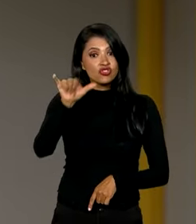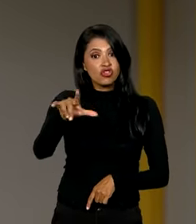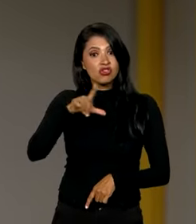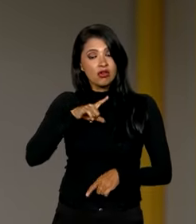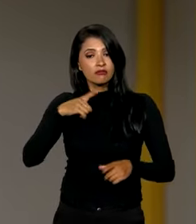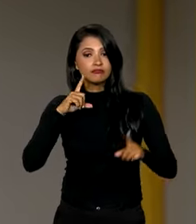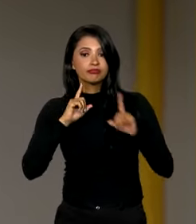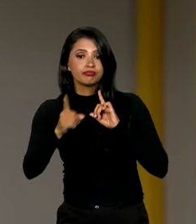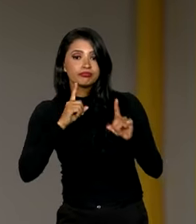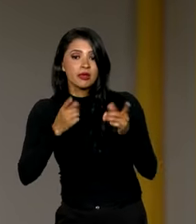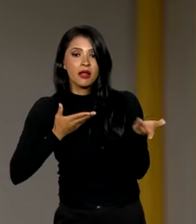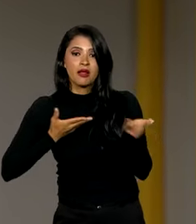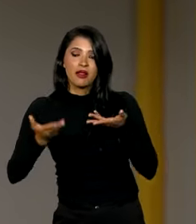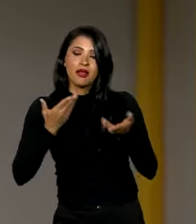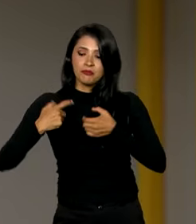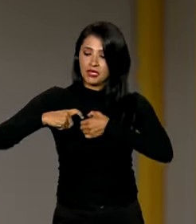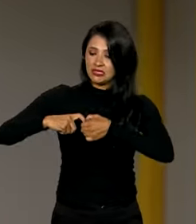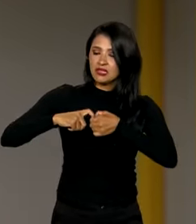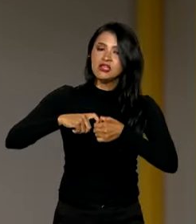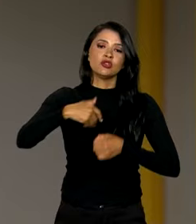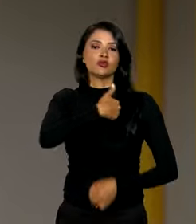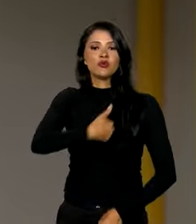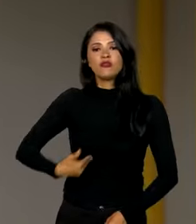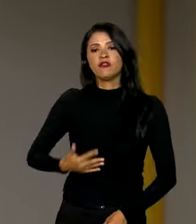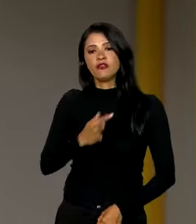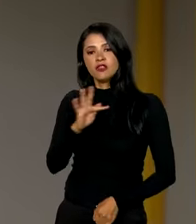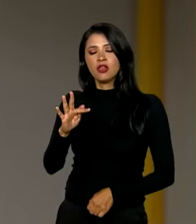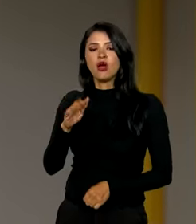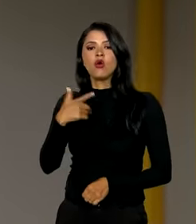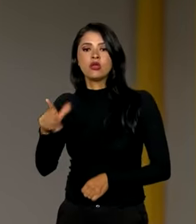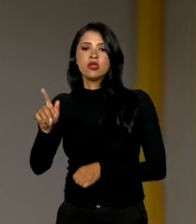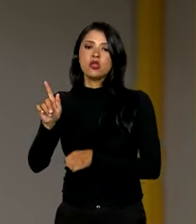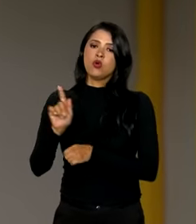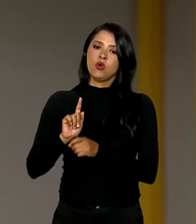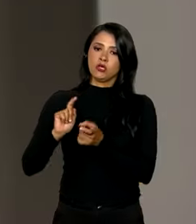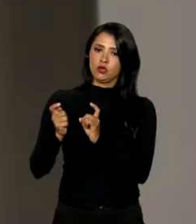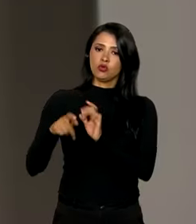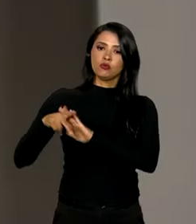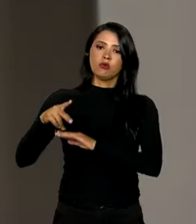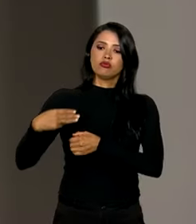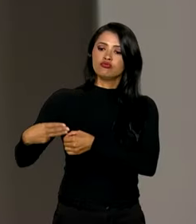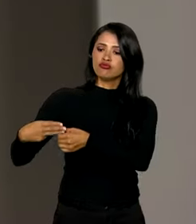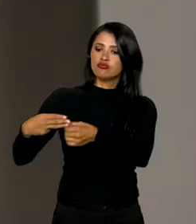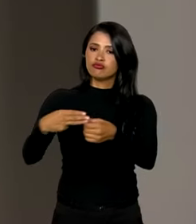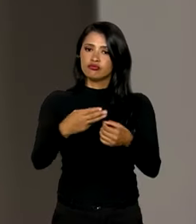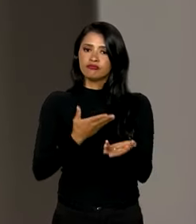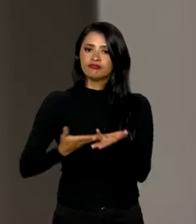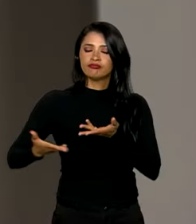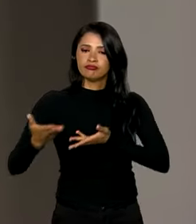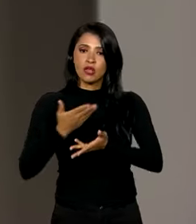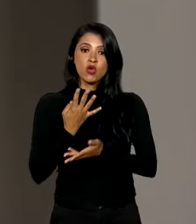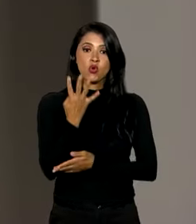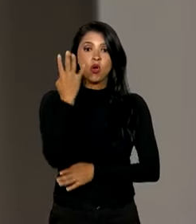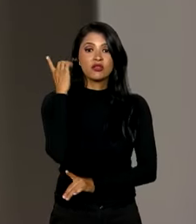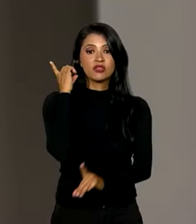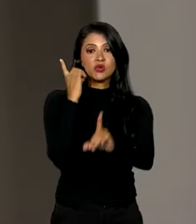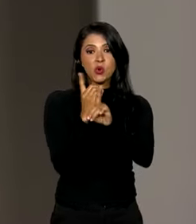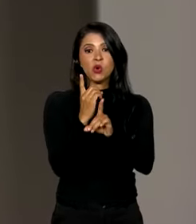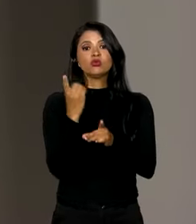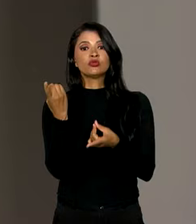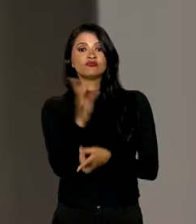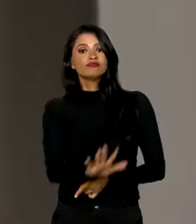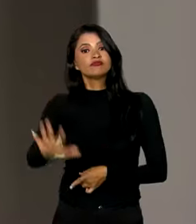fortalecimento de parcerias entre o governo federal e os executivos municipais. É o quarto encontro nacional de